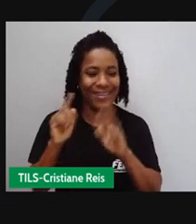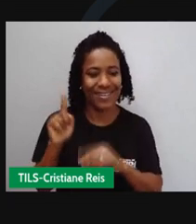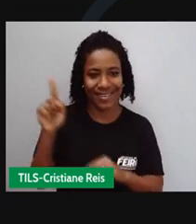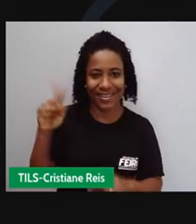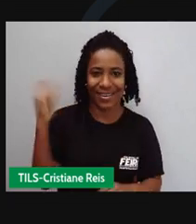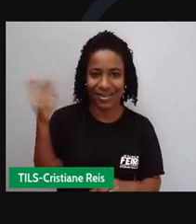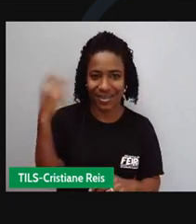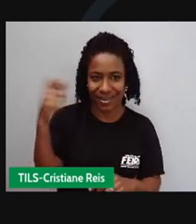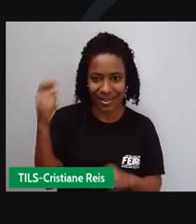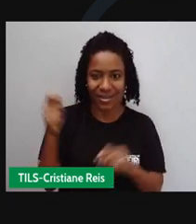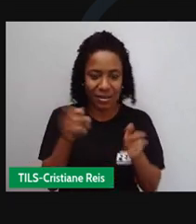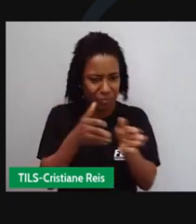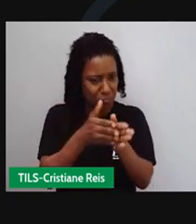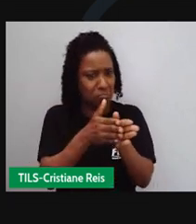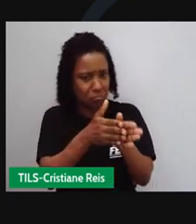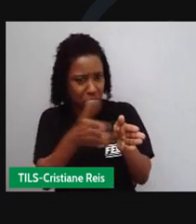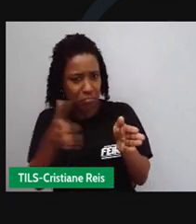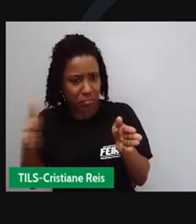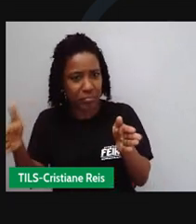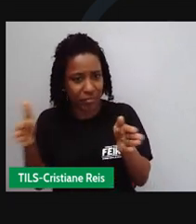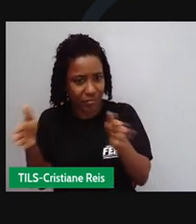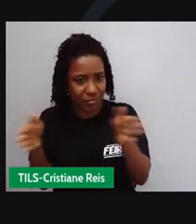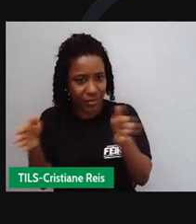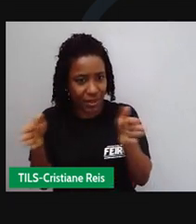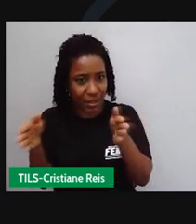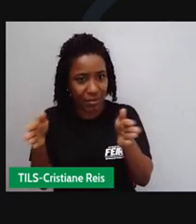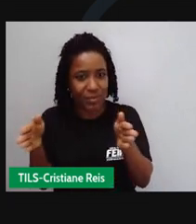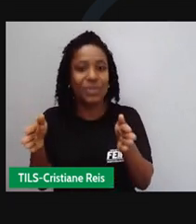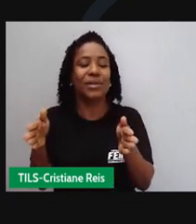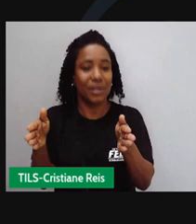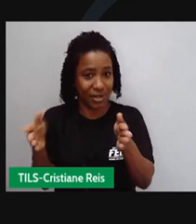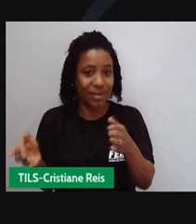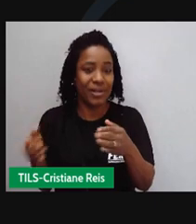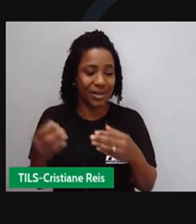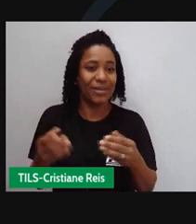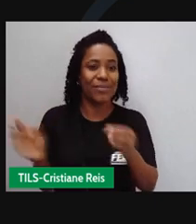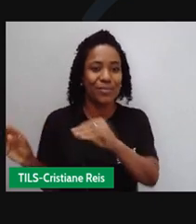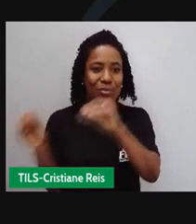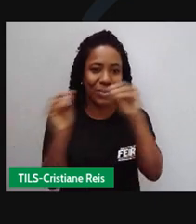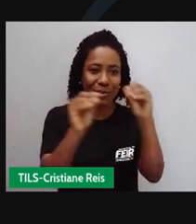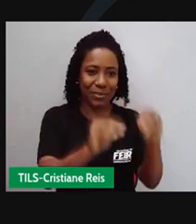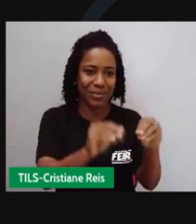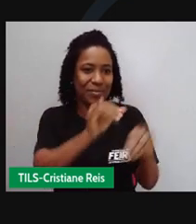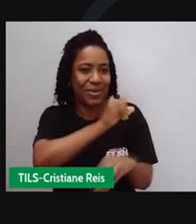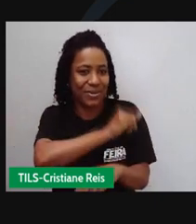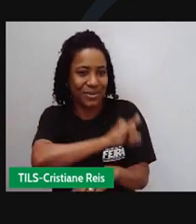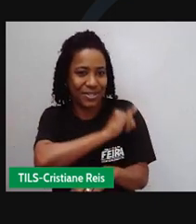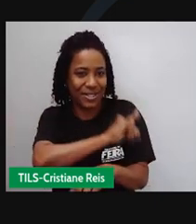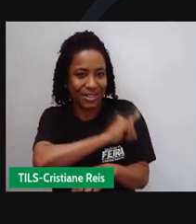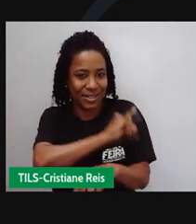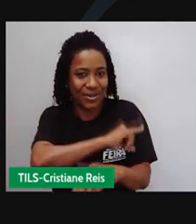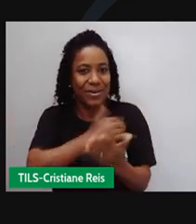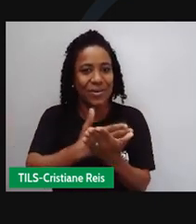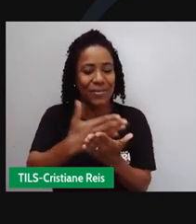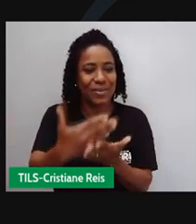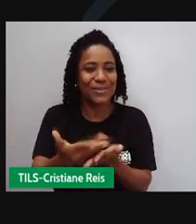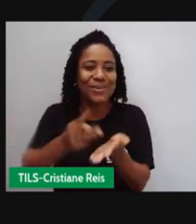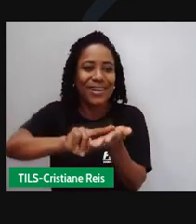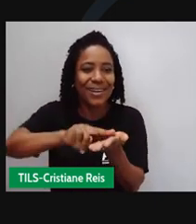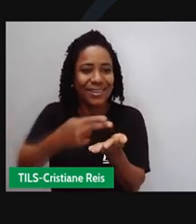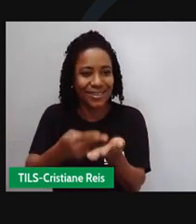1966 viveu no Rio de Janeiro onde trabalhou como tradutor e redator